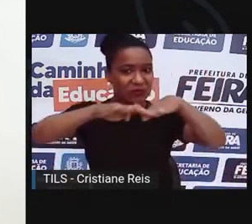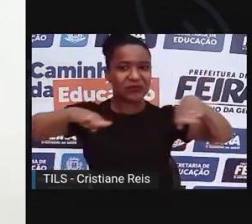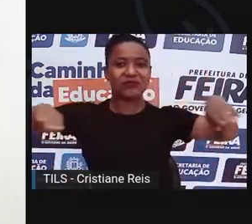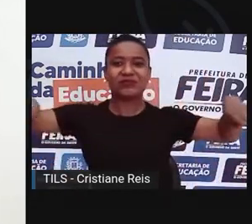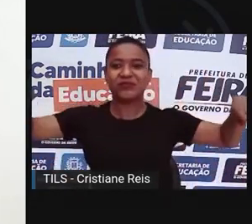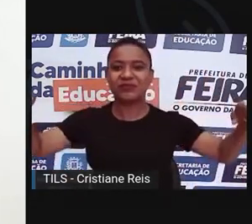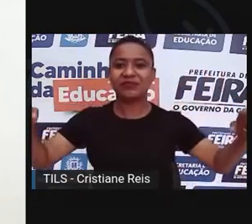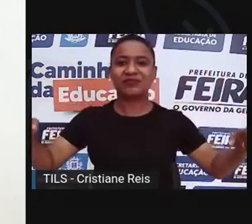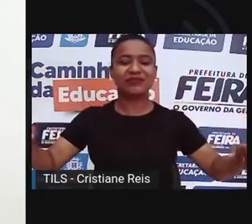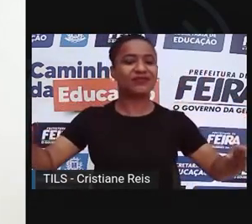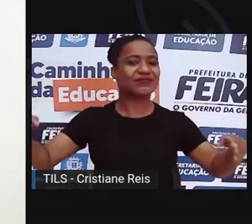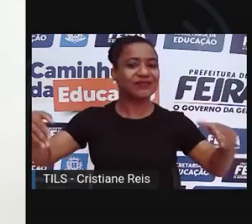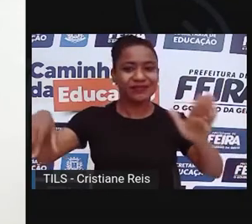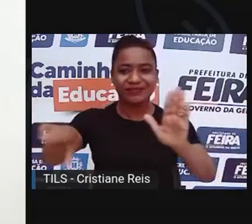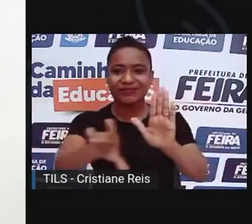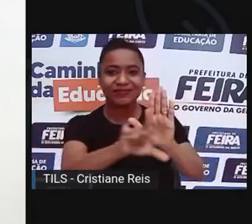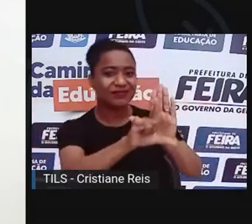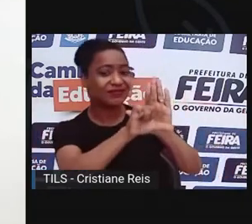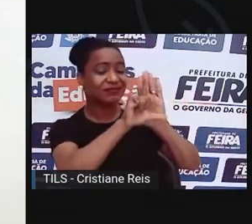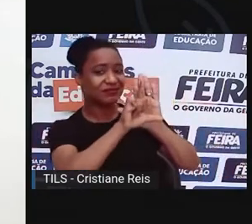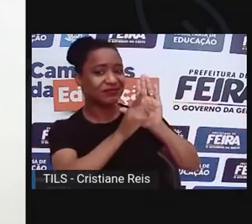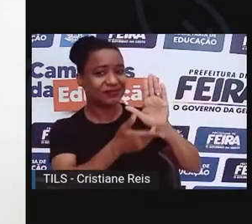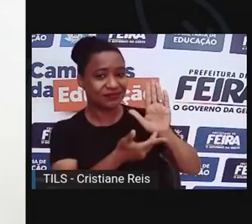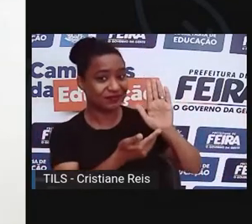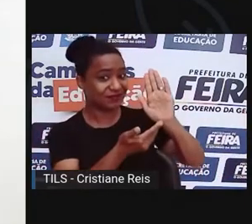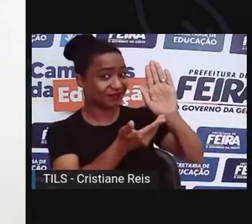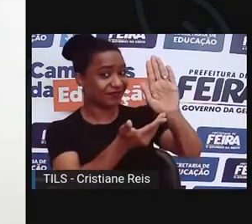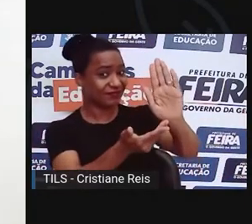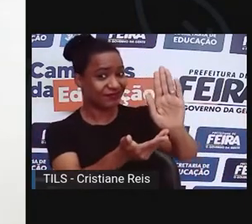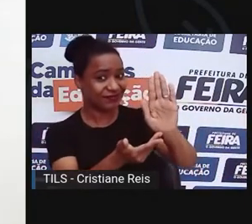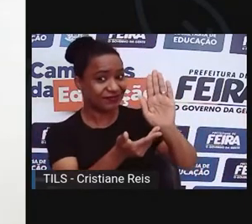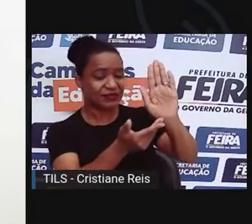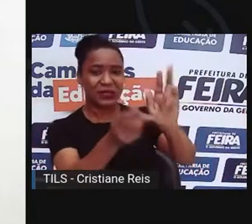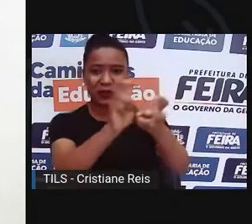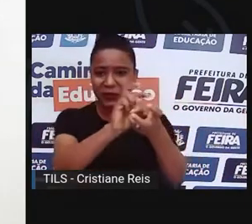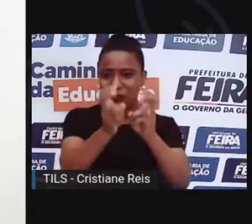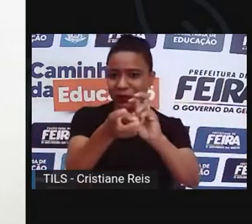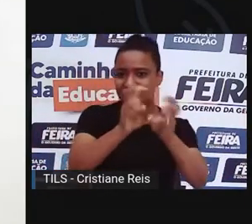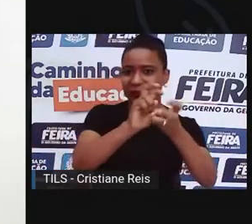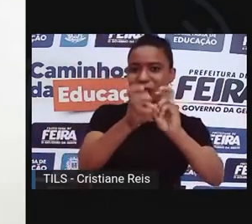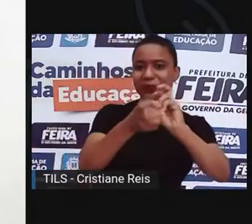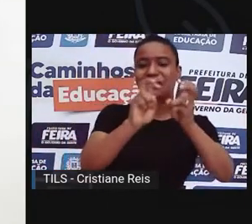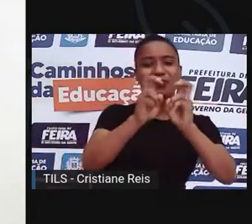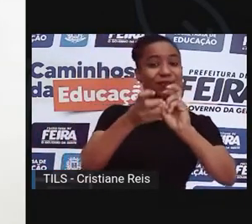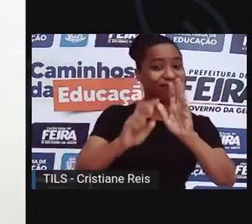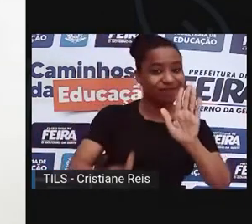regularmente a capoeira Isso é coisa de dor